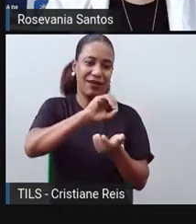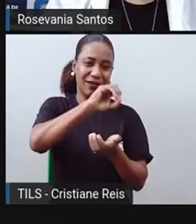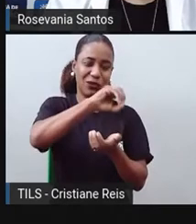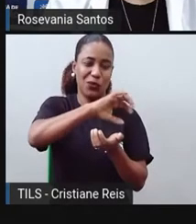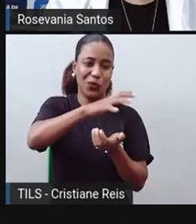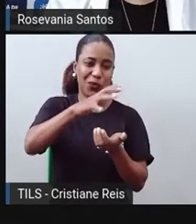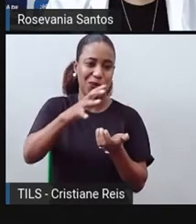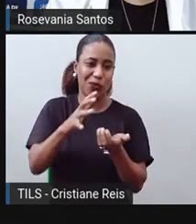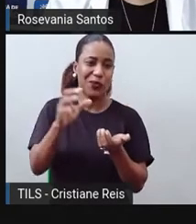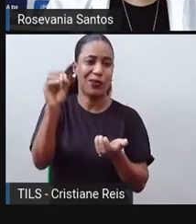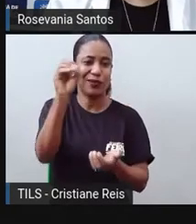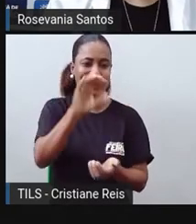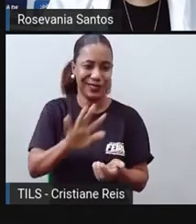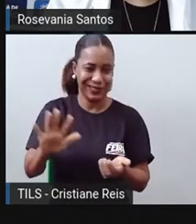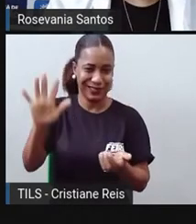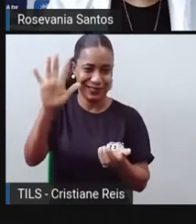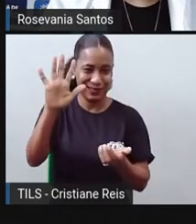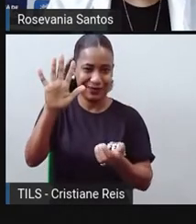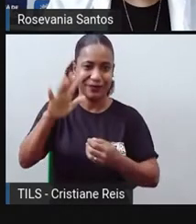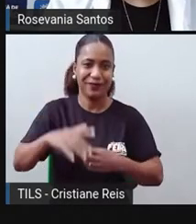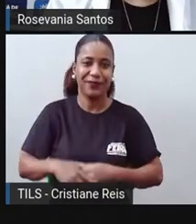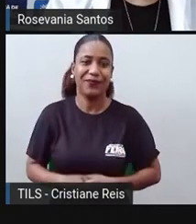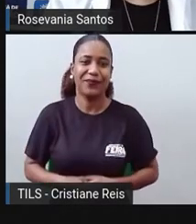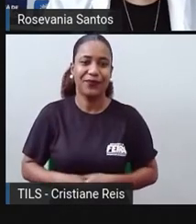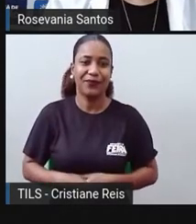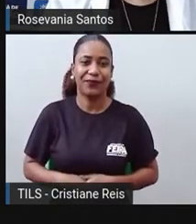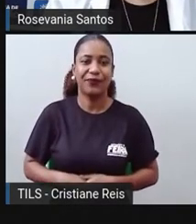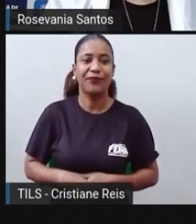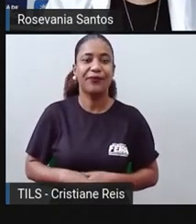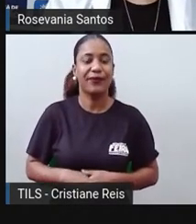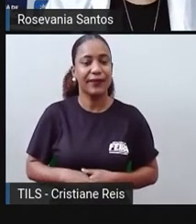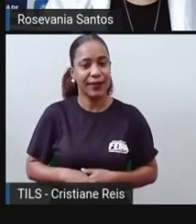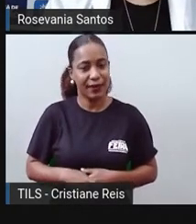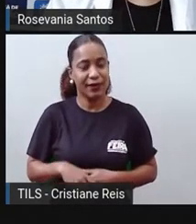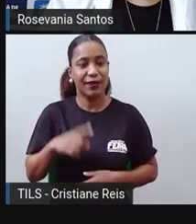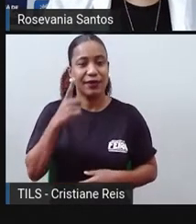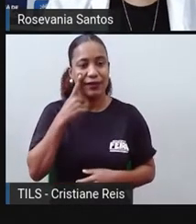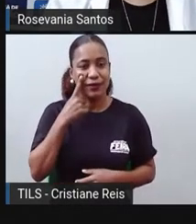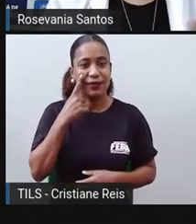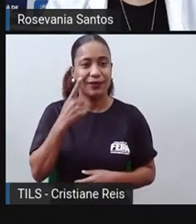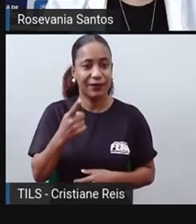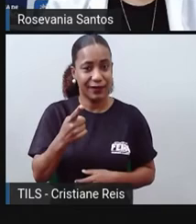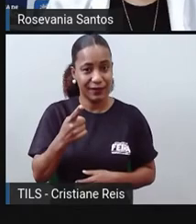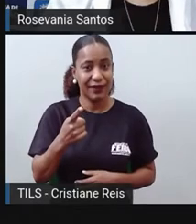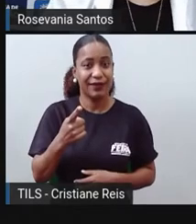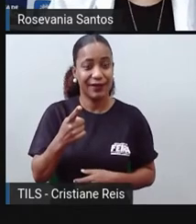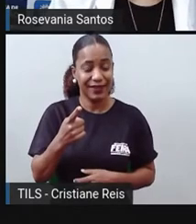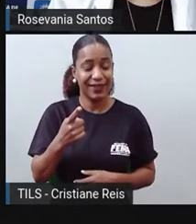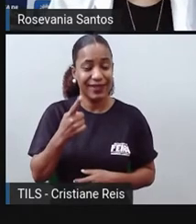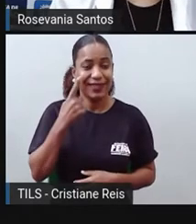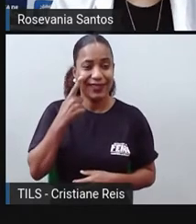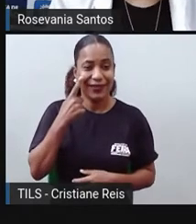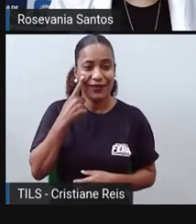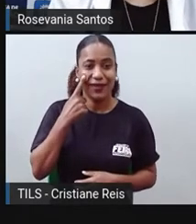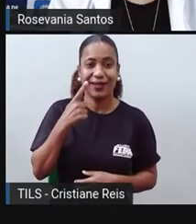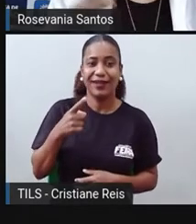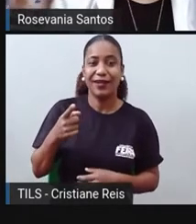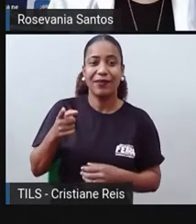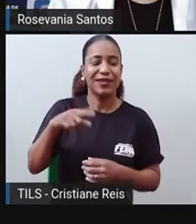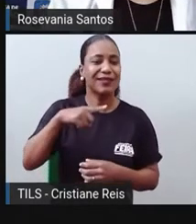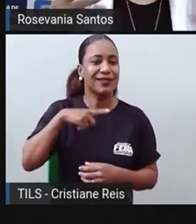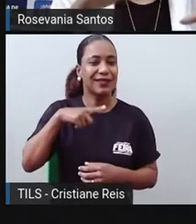Ah, tem um fato interessante aqui que a Pro não pode deixar de falar. Não tem a ver com a Oceania, tem a ver com as linhas imaginárias.